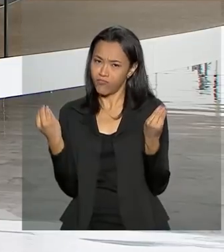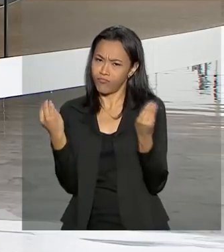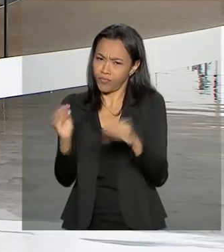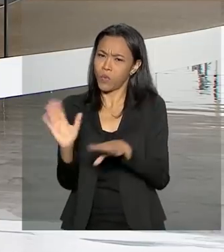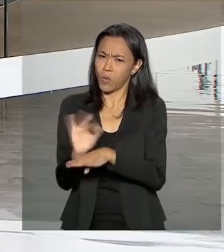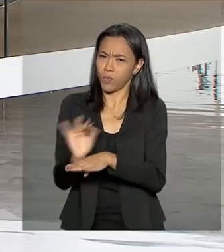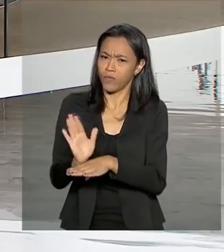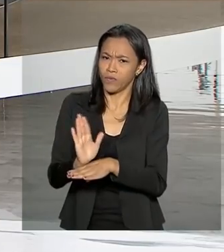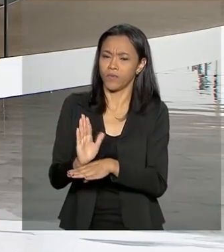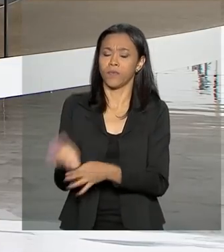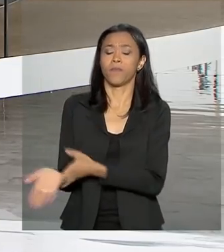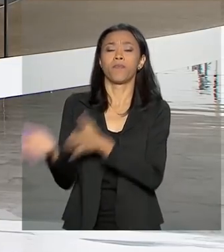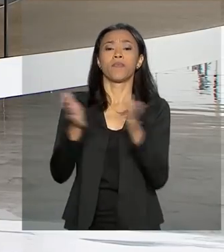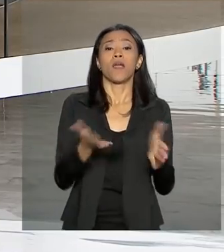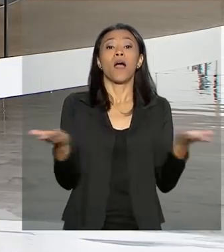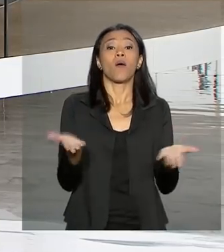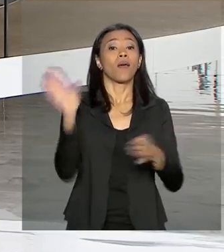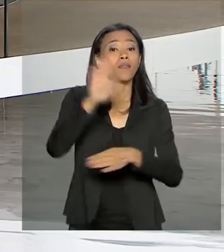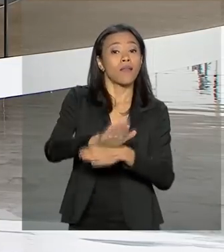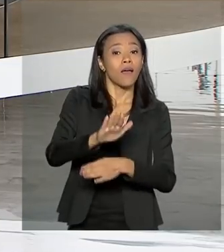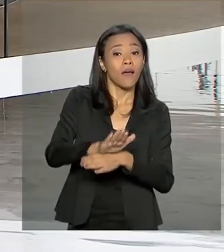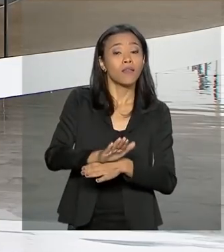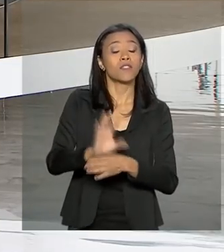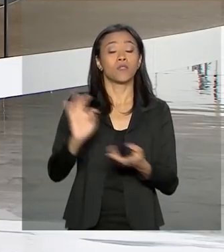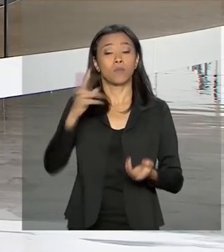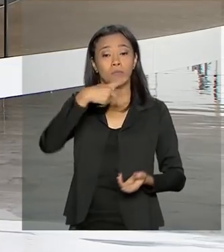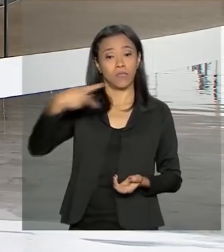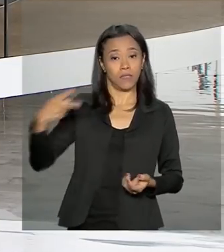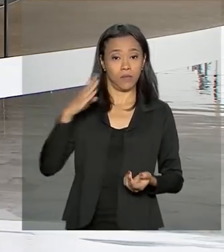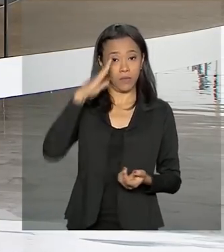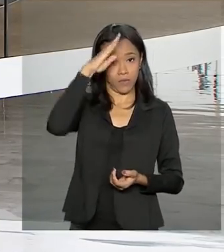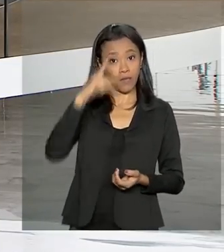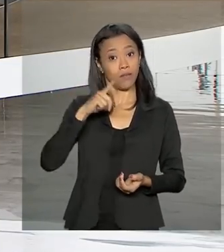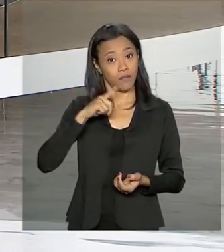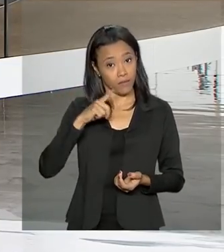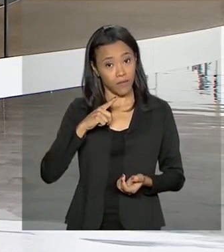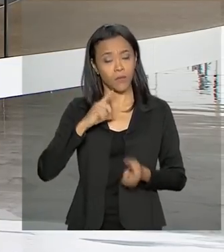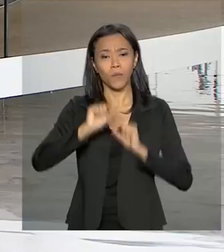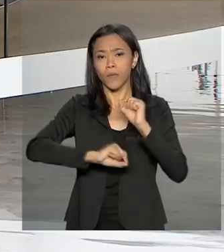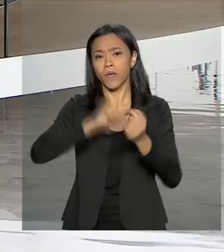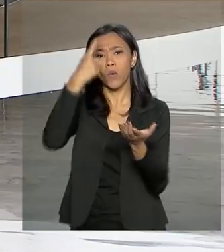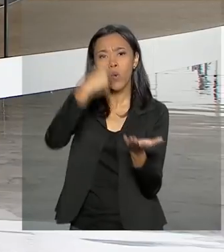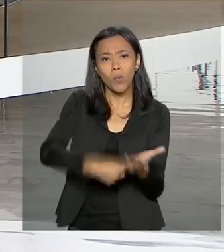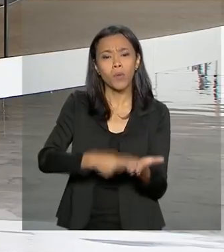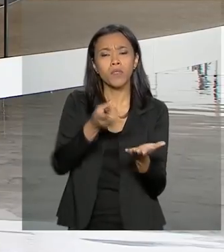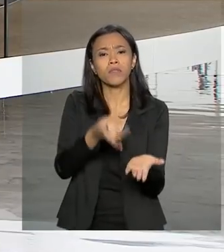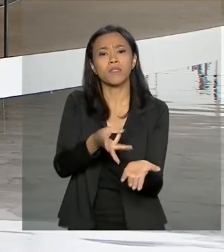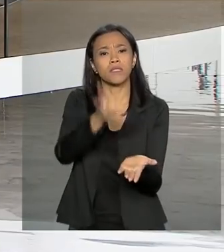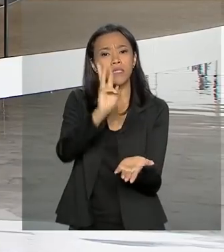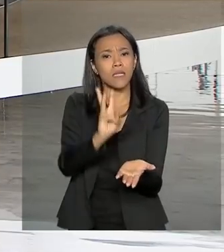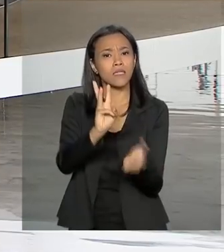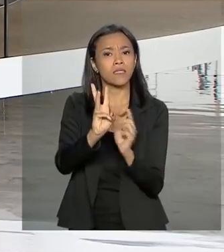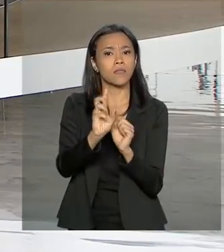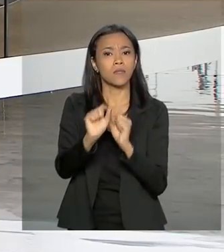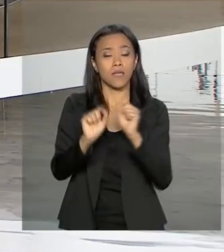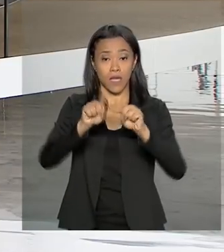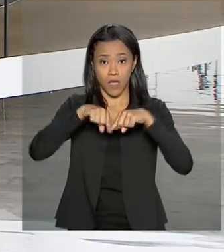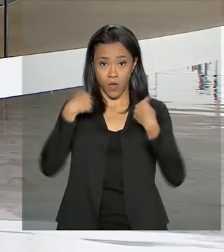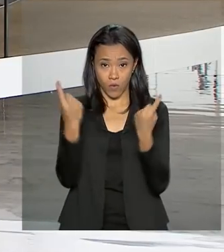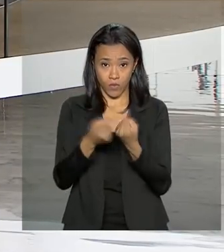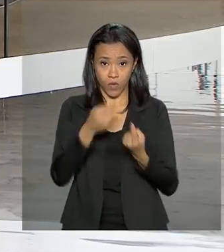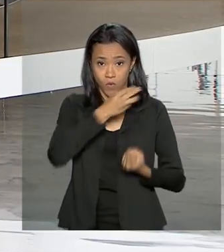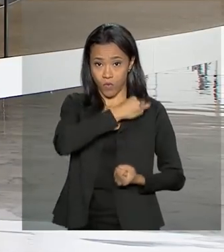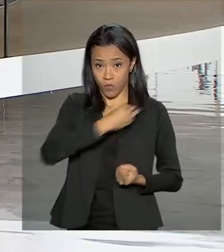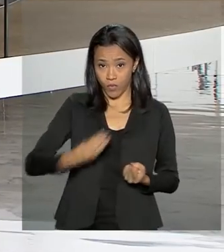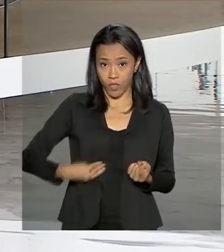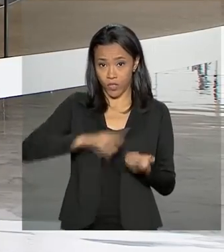voltamos para a agenda. Na parte da tarde, o presidente Jair Bolsonaro retoma os compromissos às 3h, numa reunião com ministros,